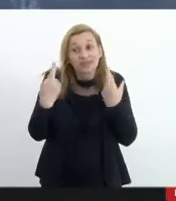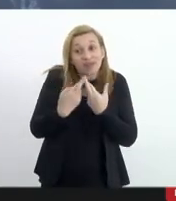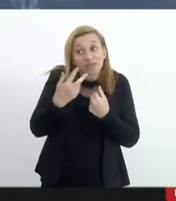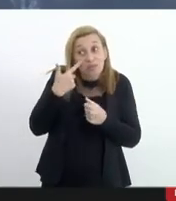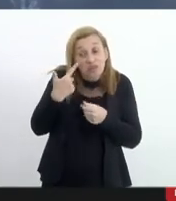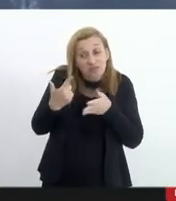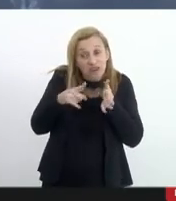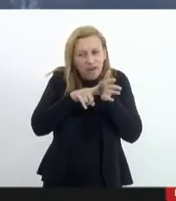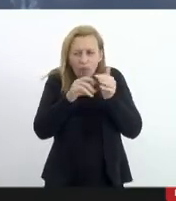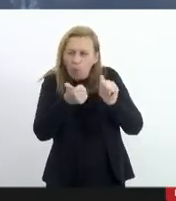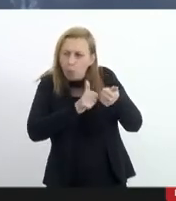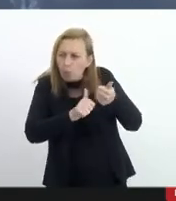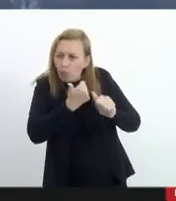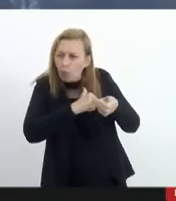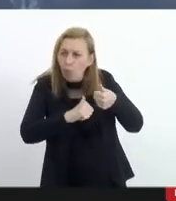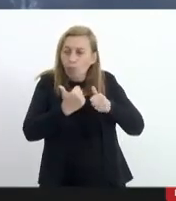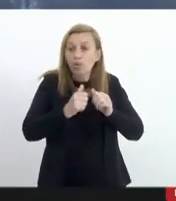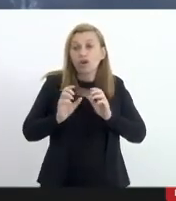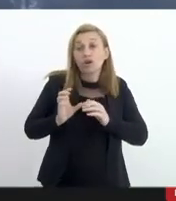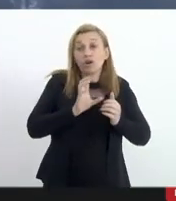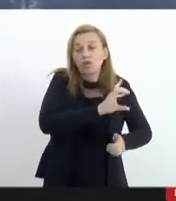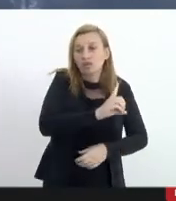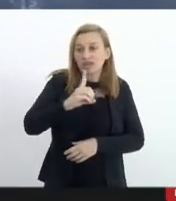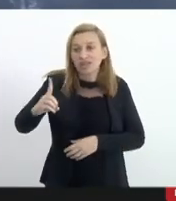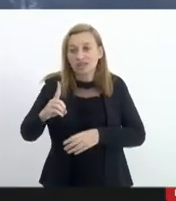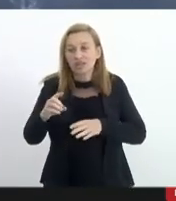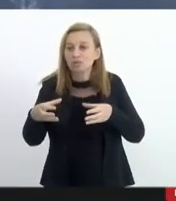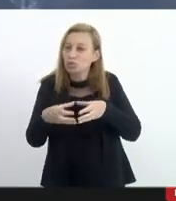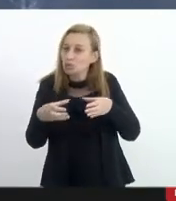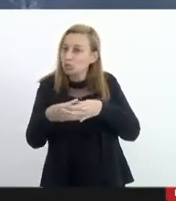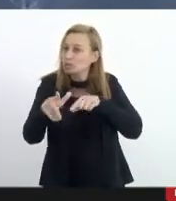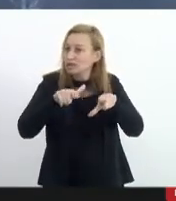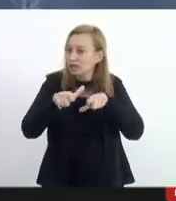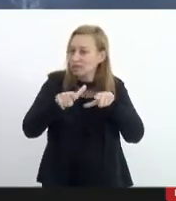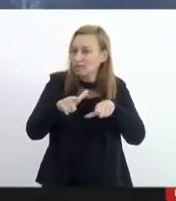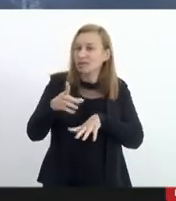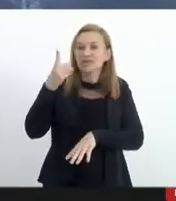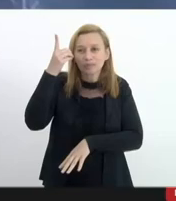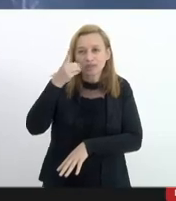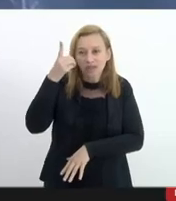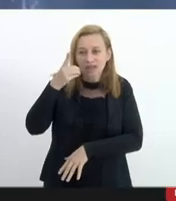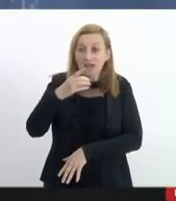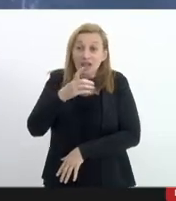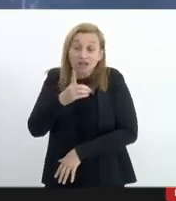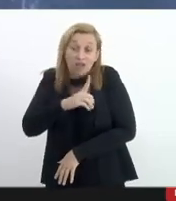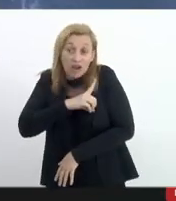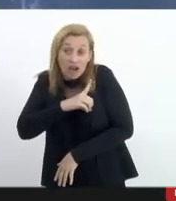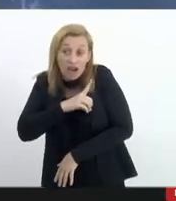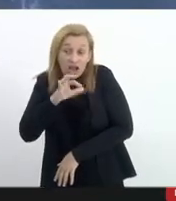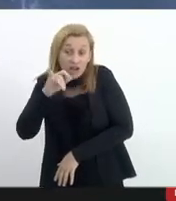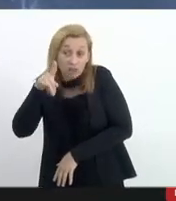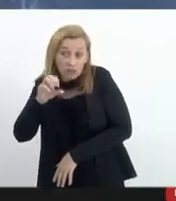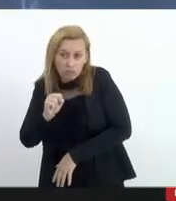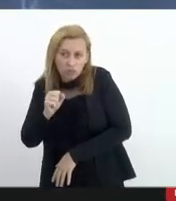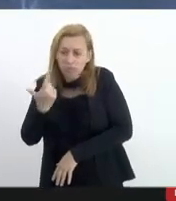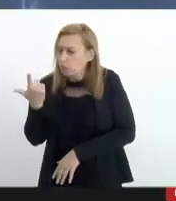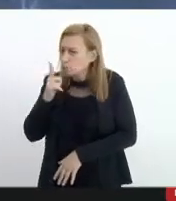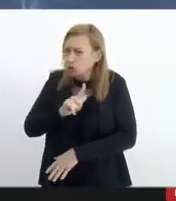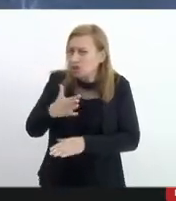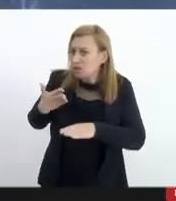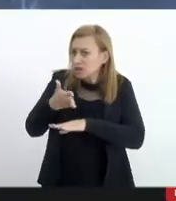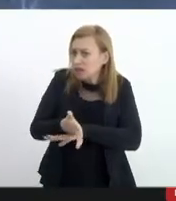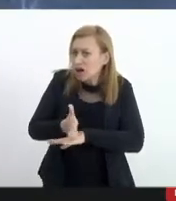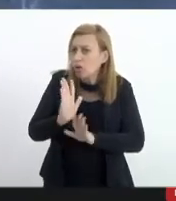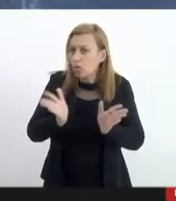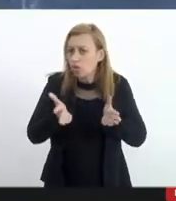avaliar no bojo da coordenação do grupo de trabalho deputado Carlos Augusto não conseguiu de fato entrar hoje na